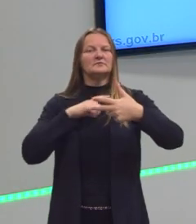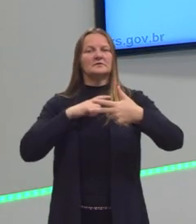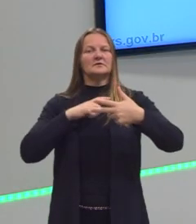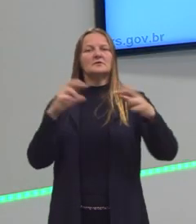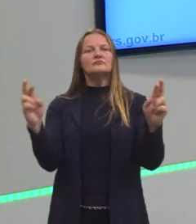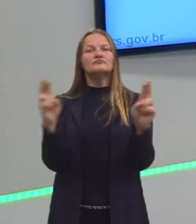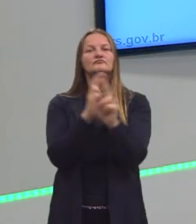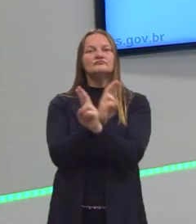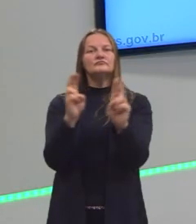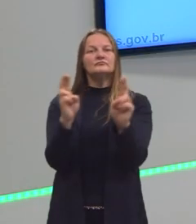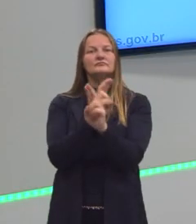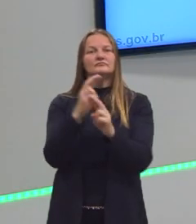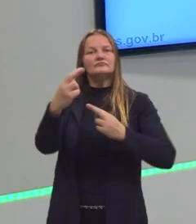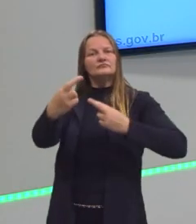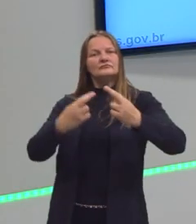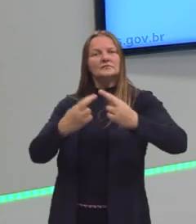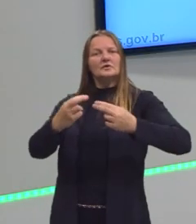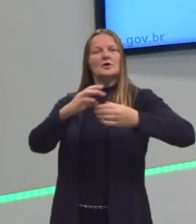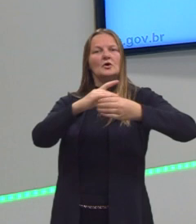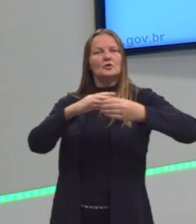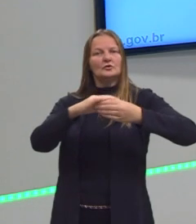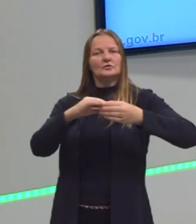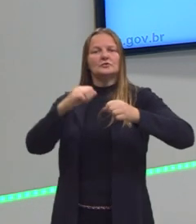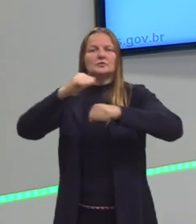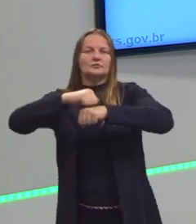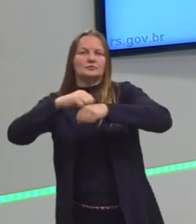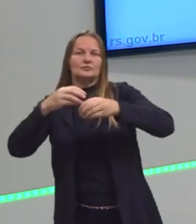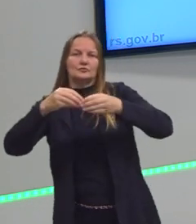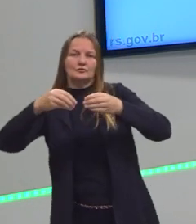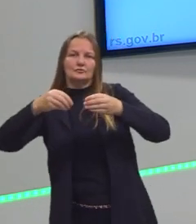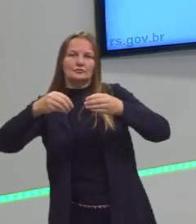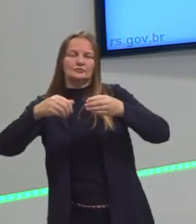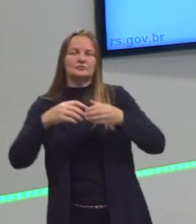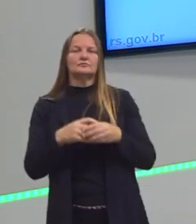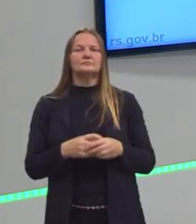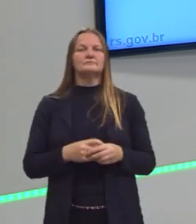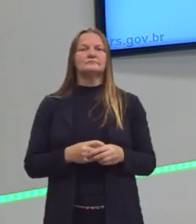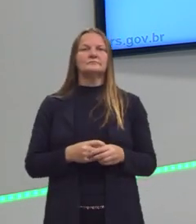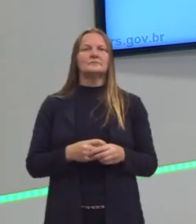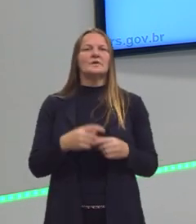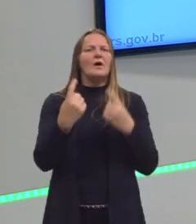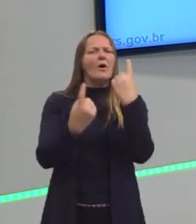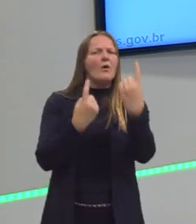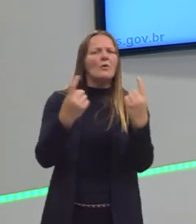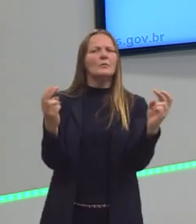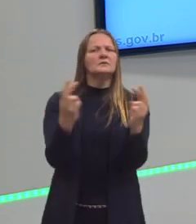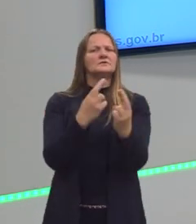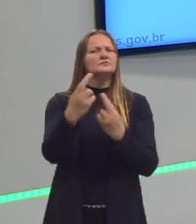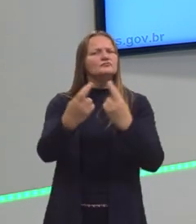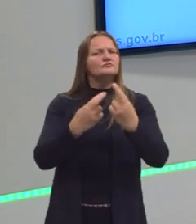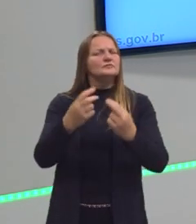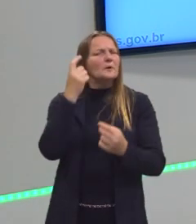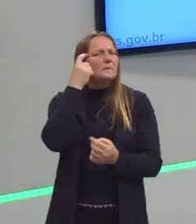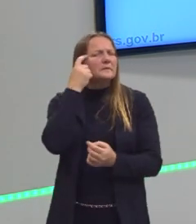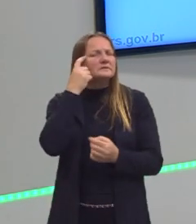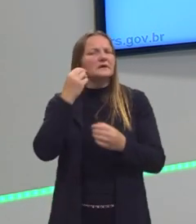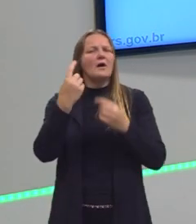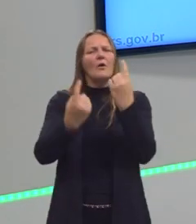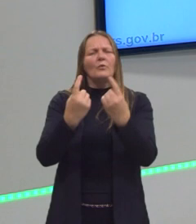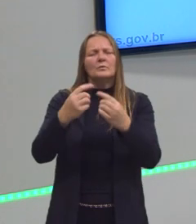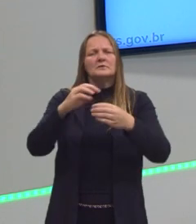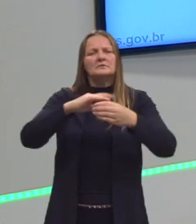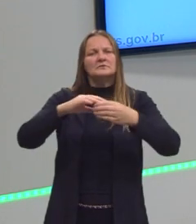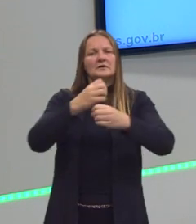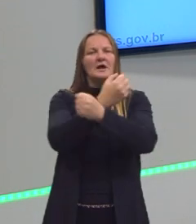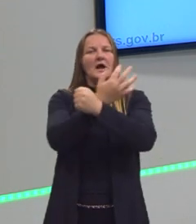relações entre o solvente e o soluto. Algumas relações precisam saber a massa do solvente, outras perguntam a